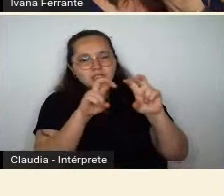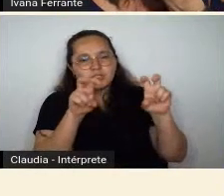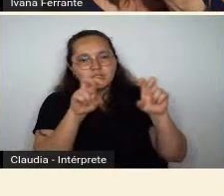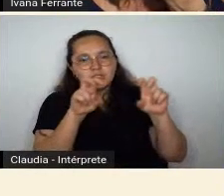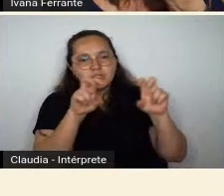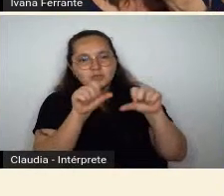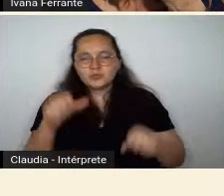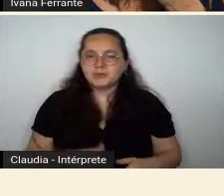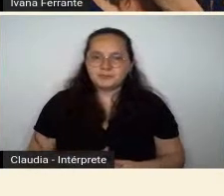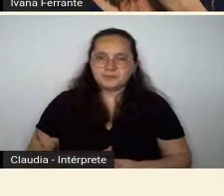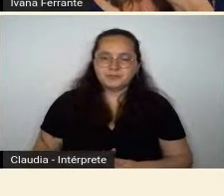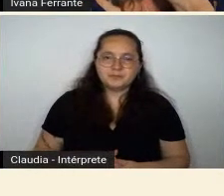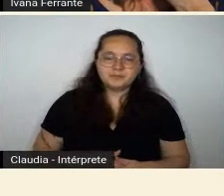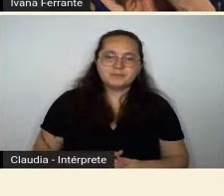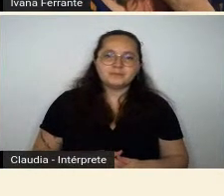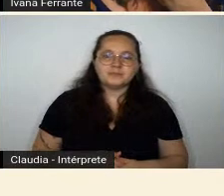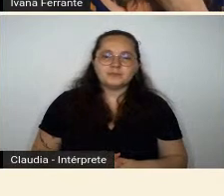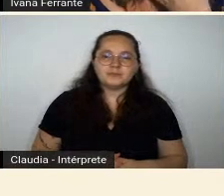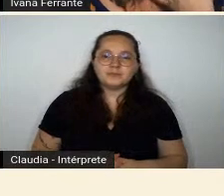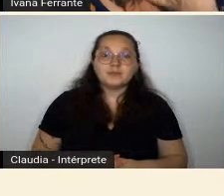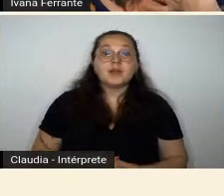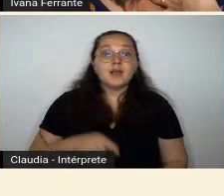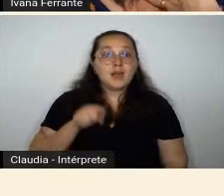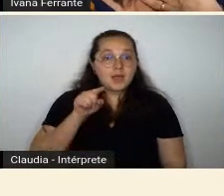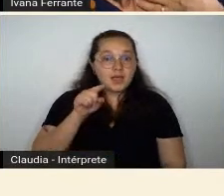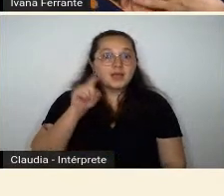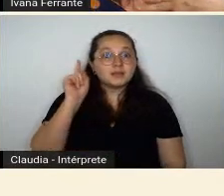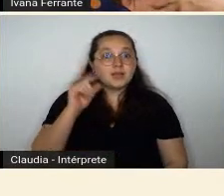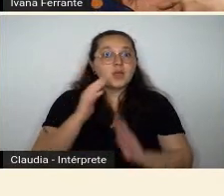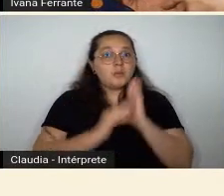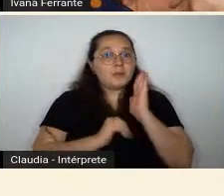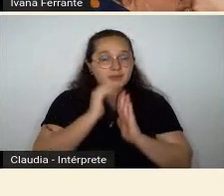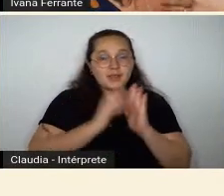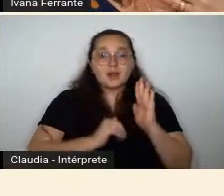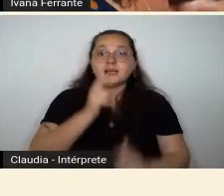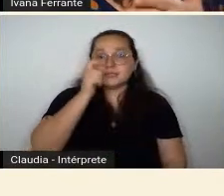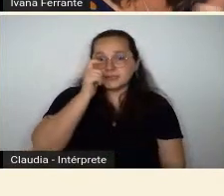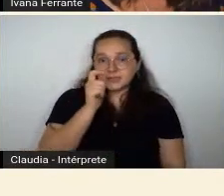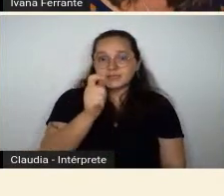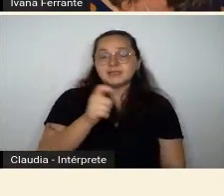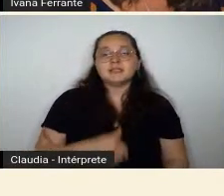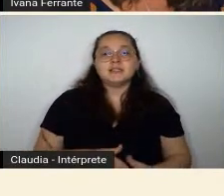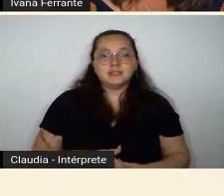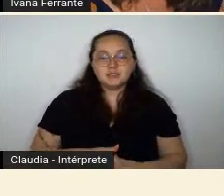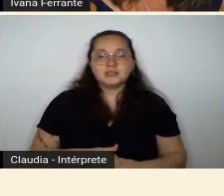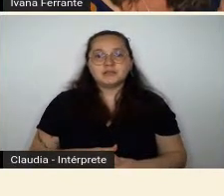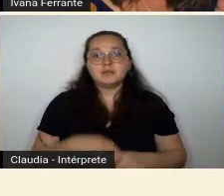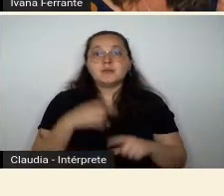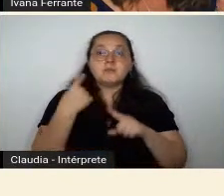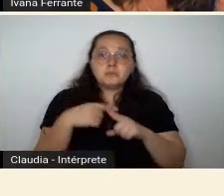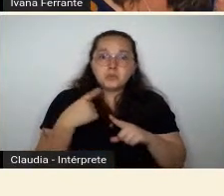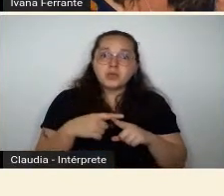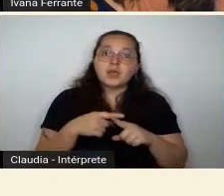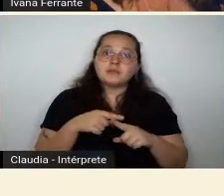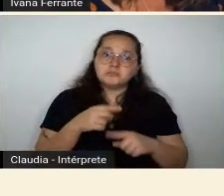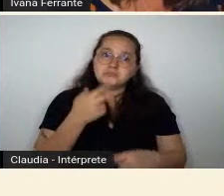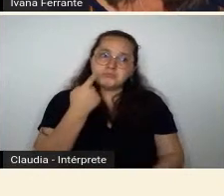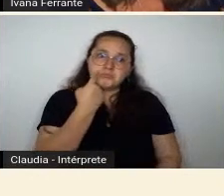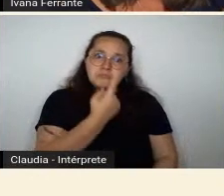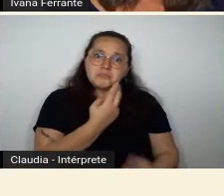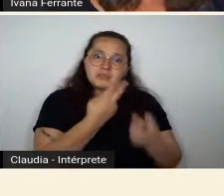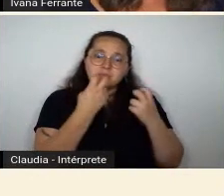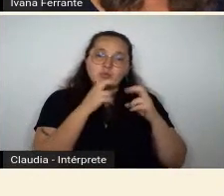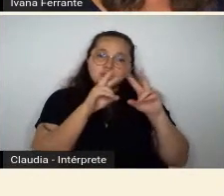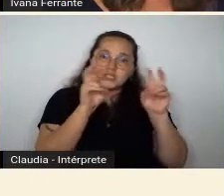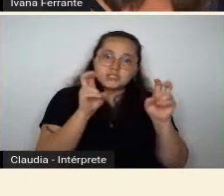Essa é uma tela muito interessante, porque ela, de fato, como mostra um dos títulos, ela, de fato, ela